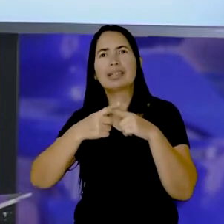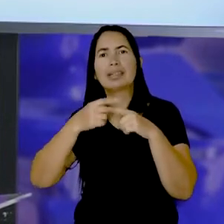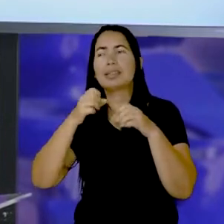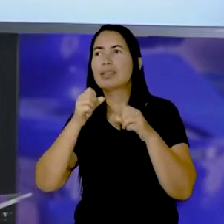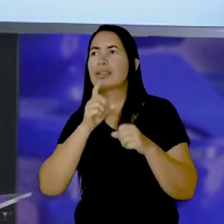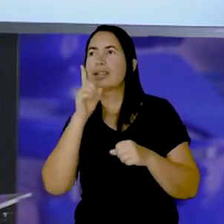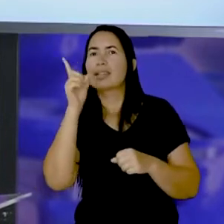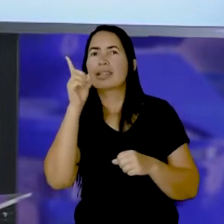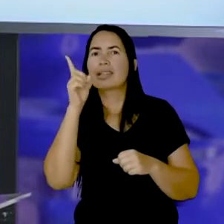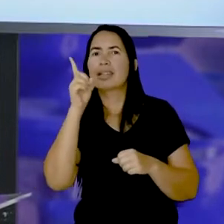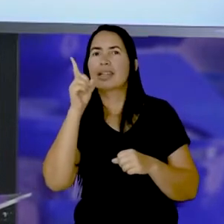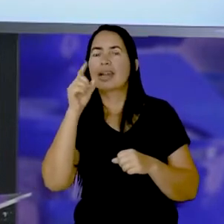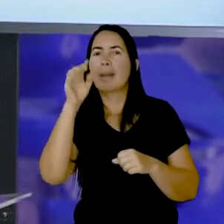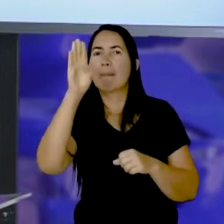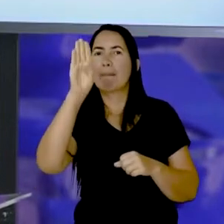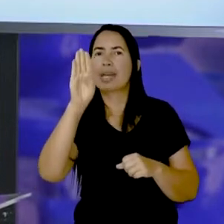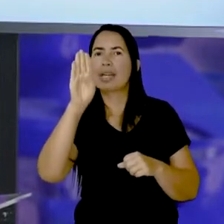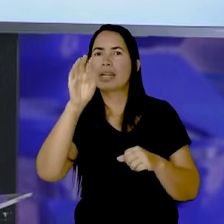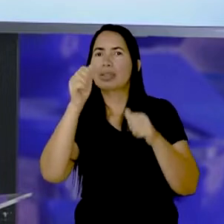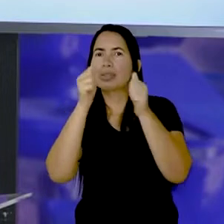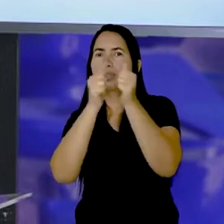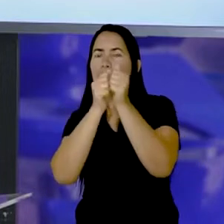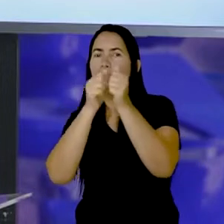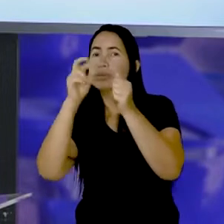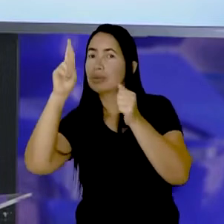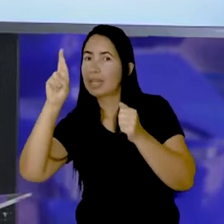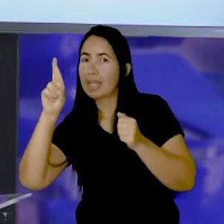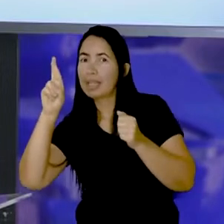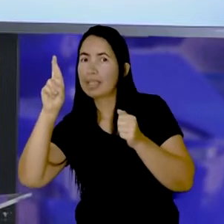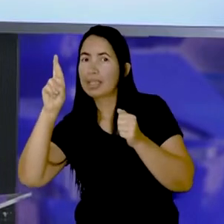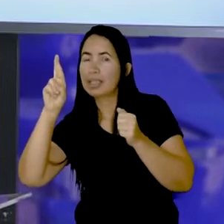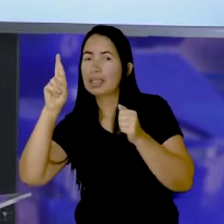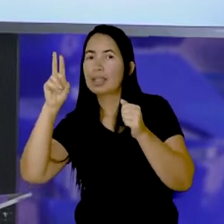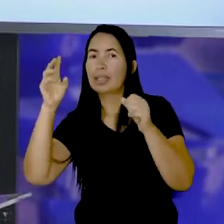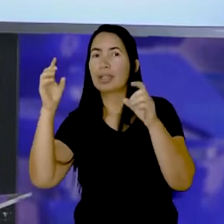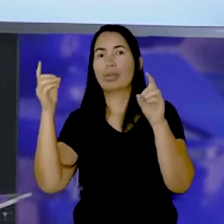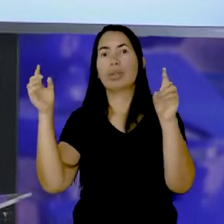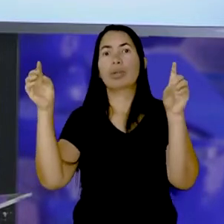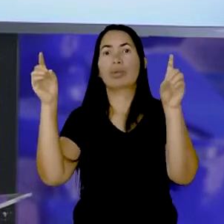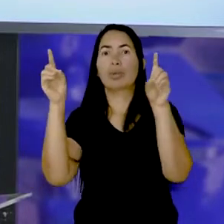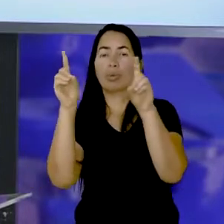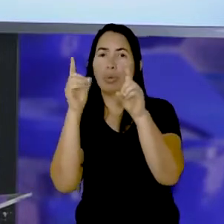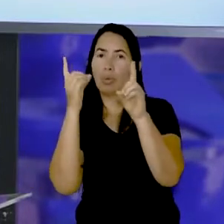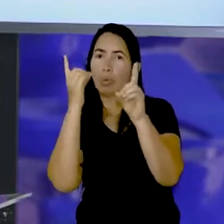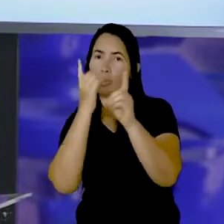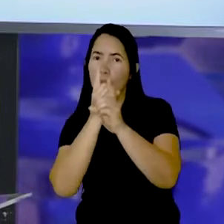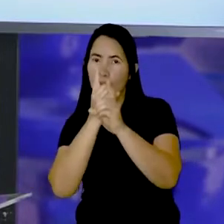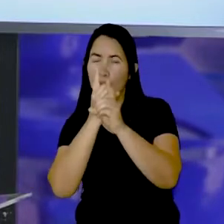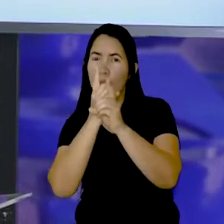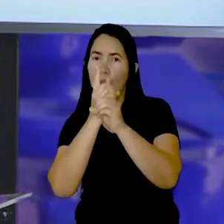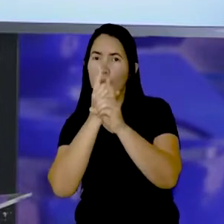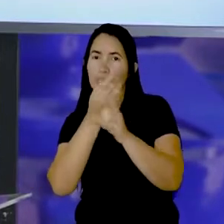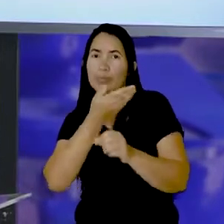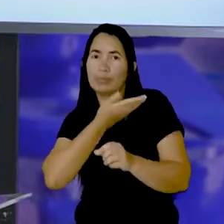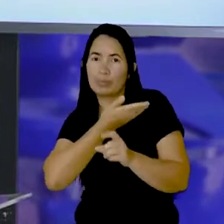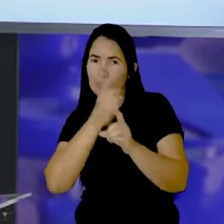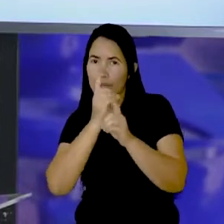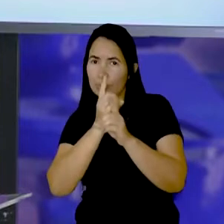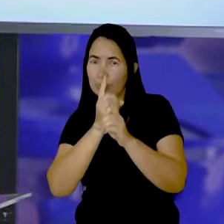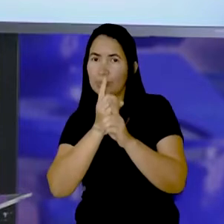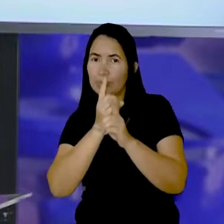A letra B junto da letra R Então ao encontro das consoantes As amiguinhas se encontraram novamente